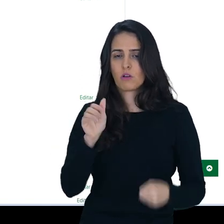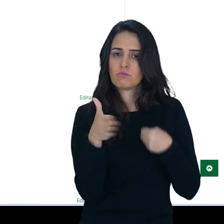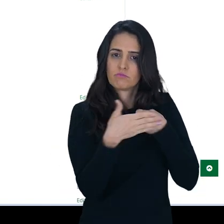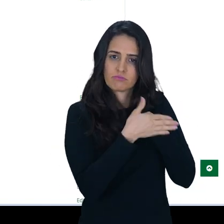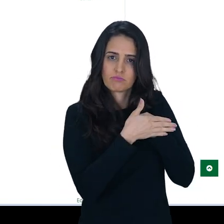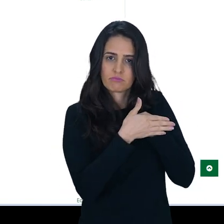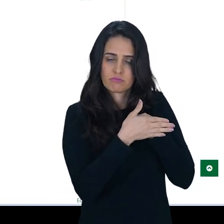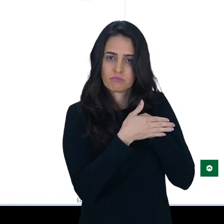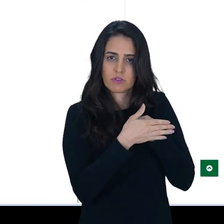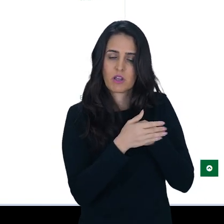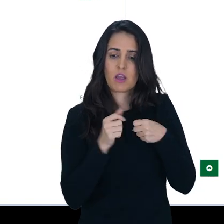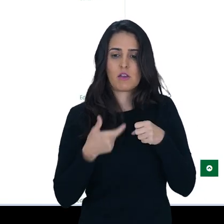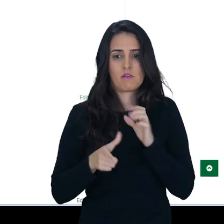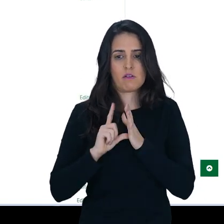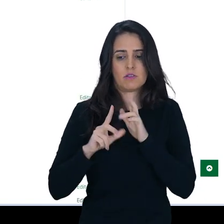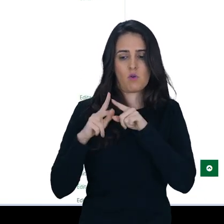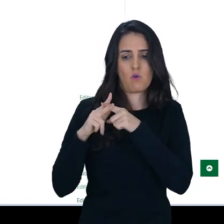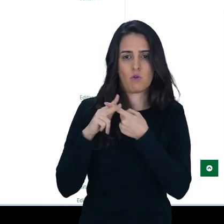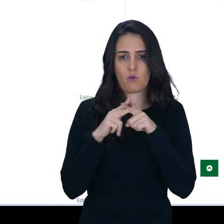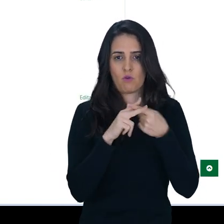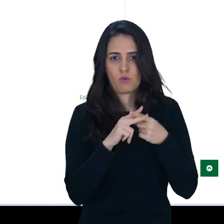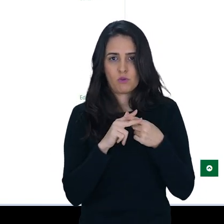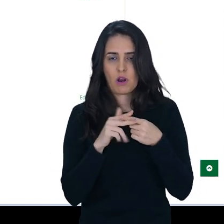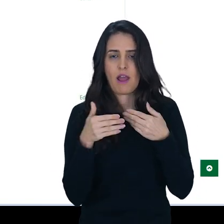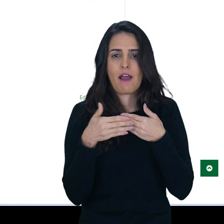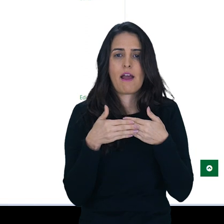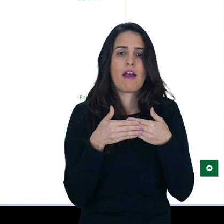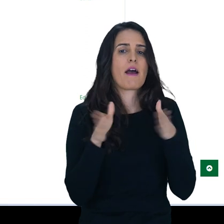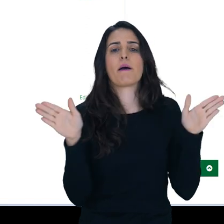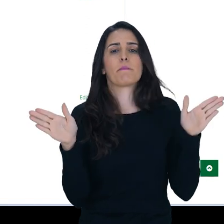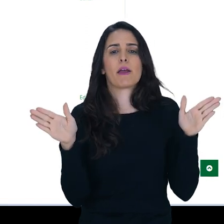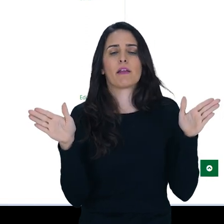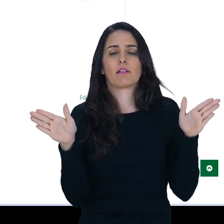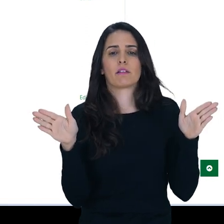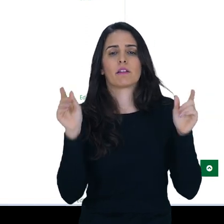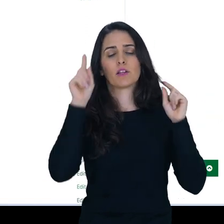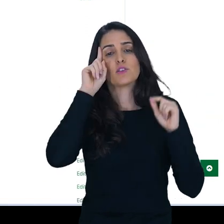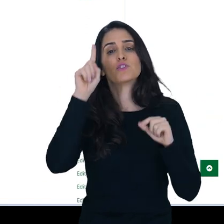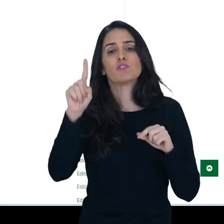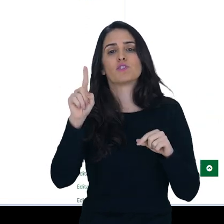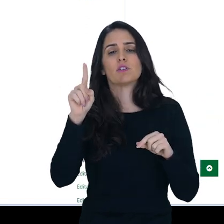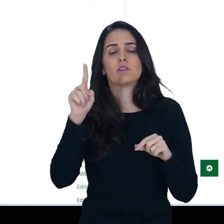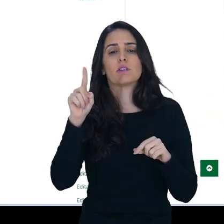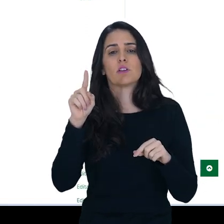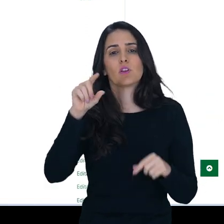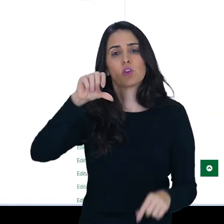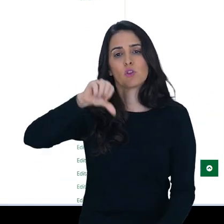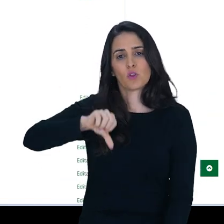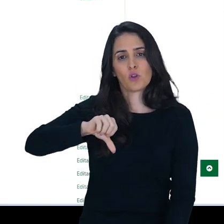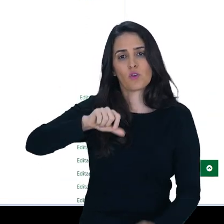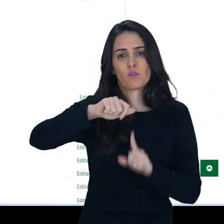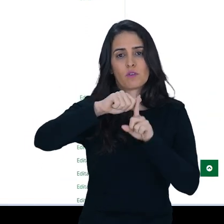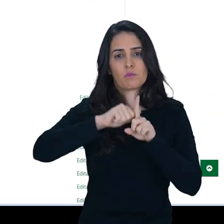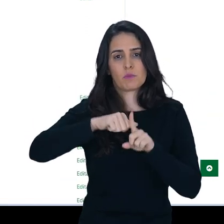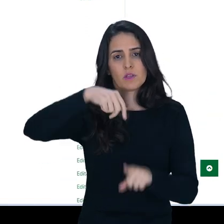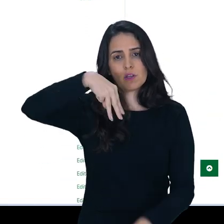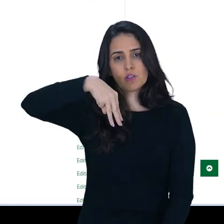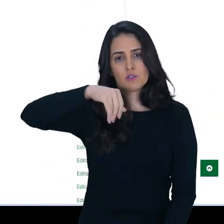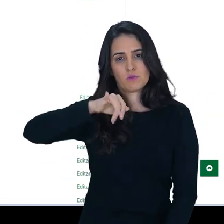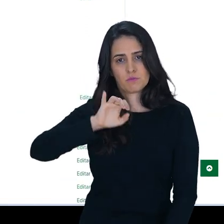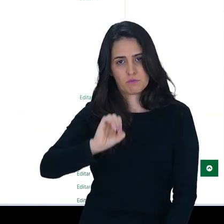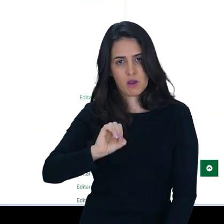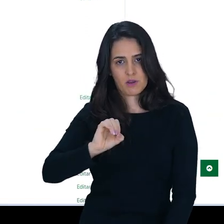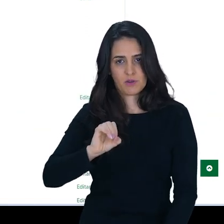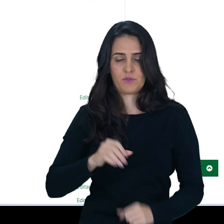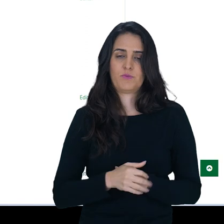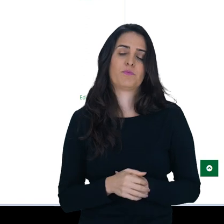deixá-la então configurada para que ela abra no dia que ela precisa abrir. Aqui no meu caso é o dia 9 de